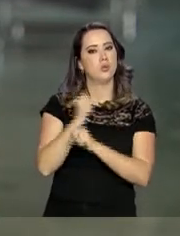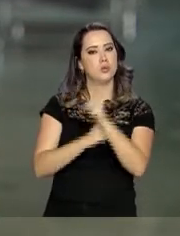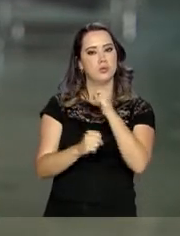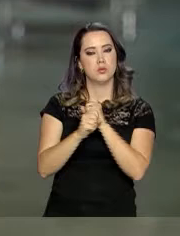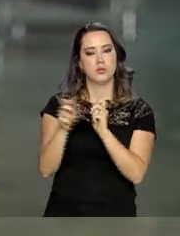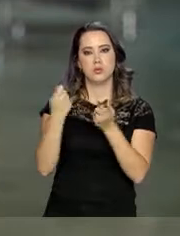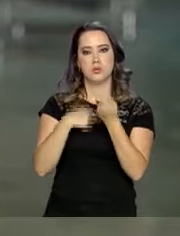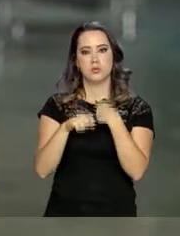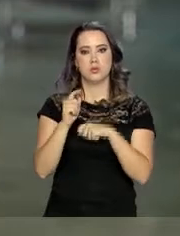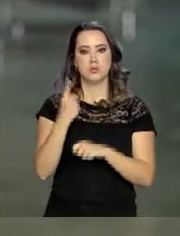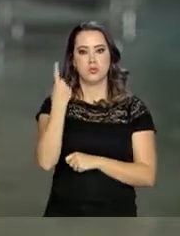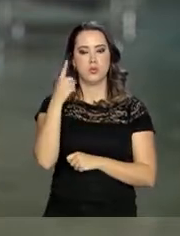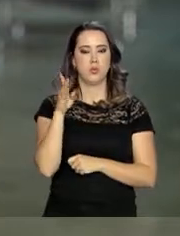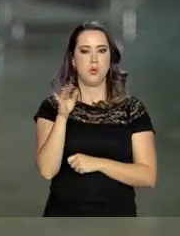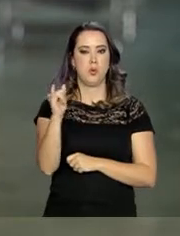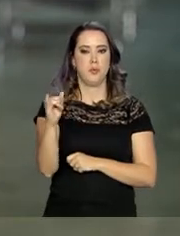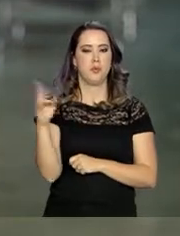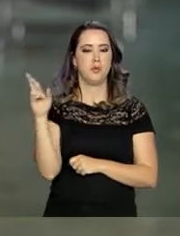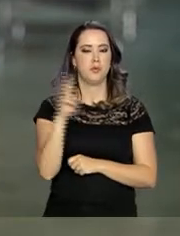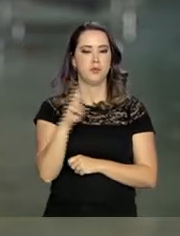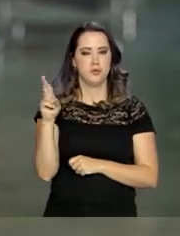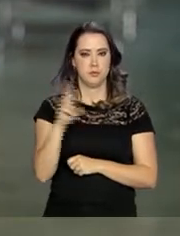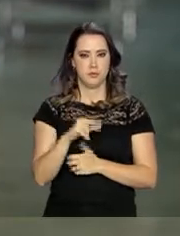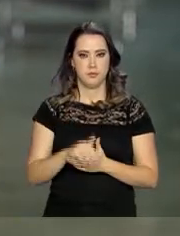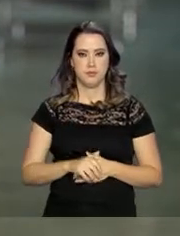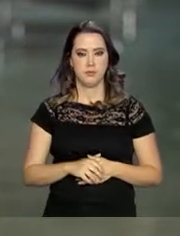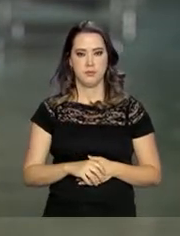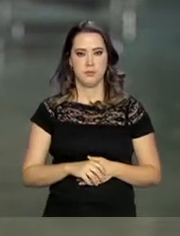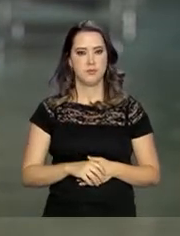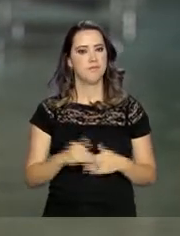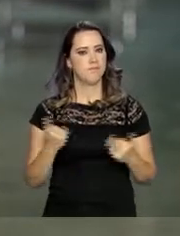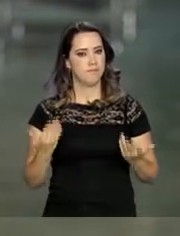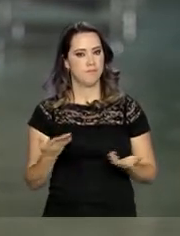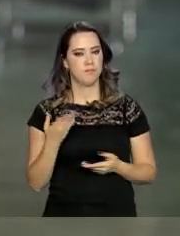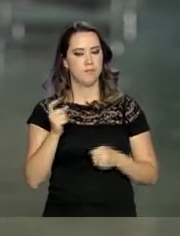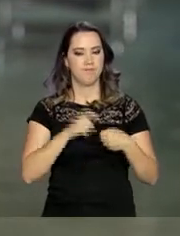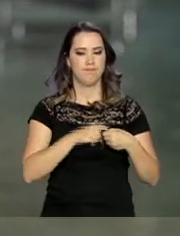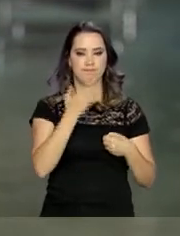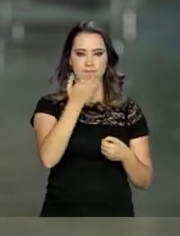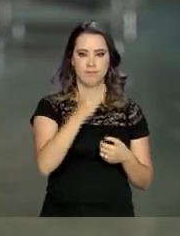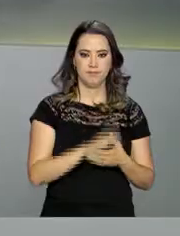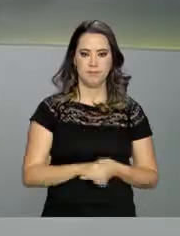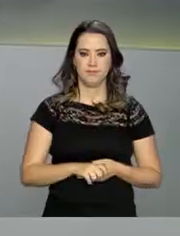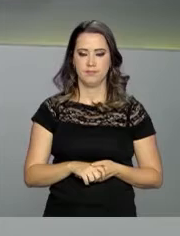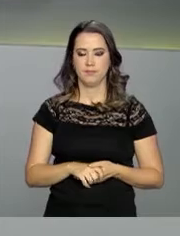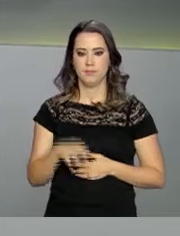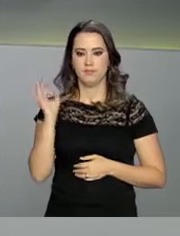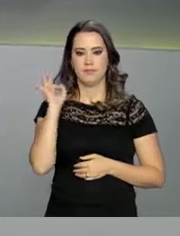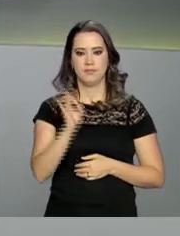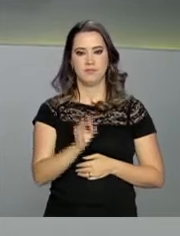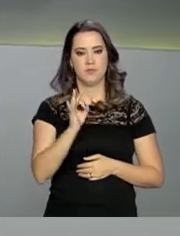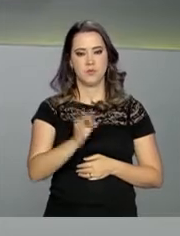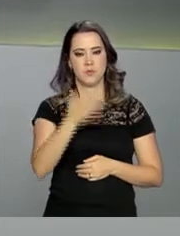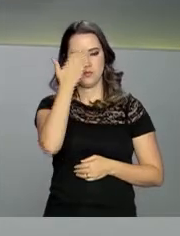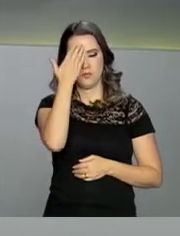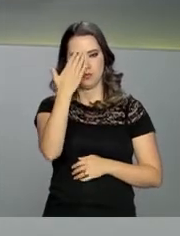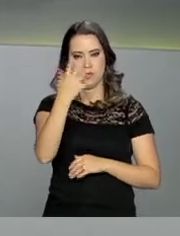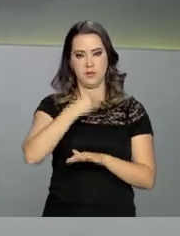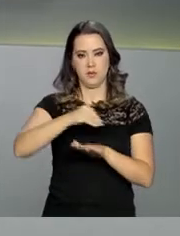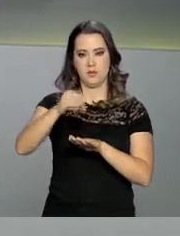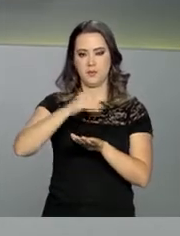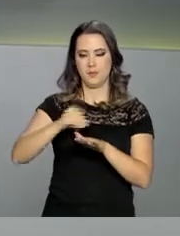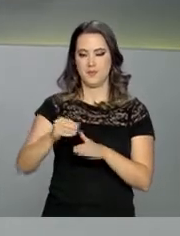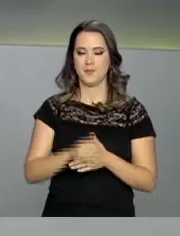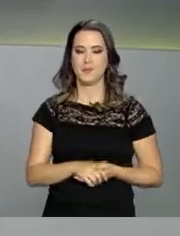foram economizados mais de 1 bilhão e 200 milhões de reais. É com você, Roberto. Está ótimo, Raíssa. Obrigado aí pelas